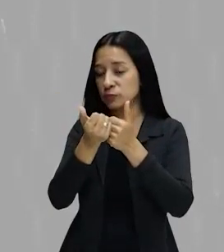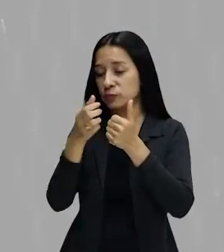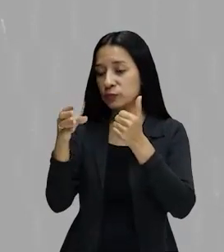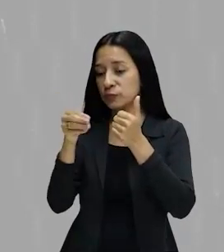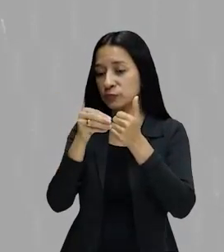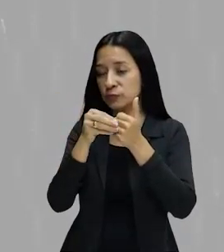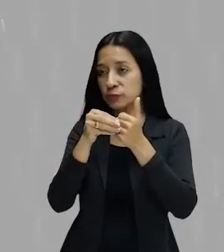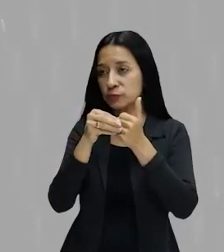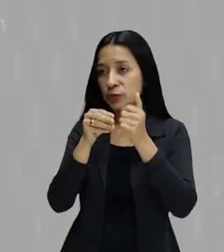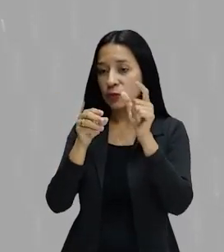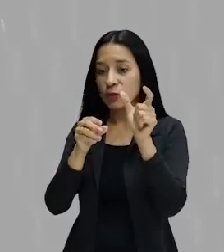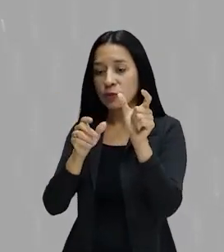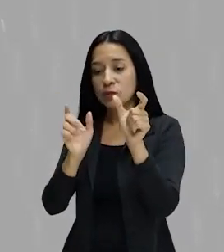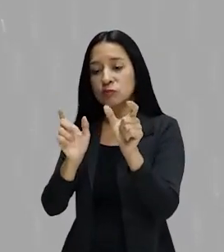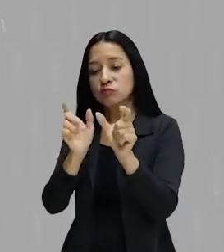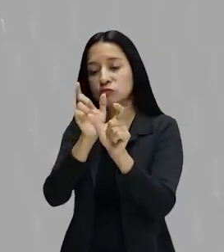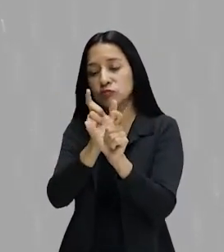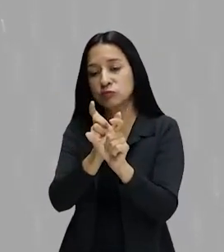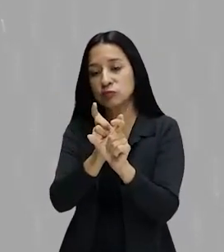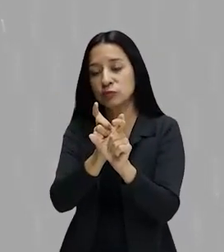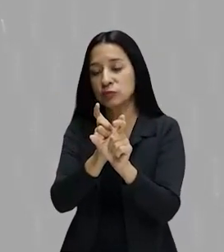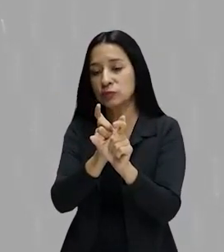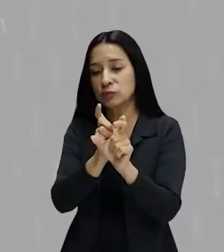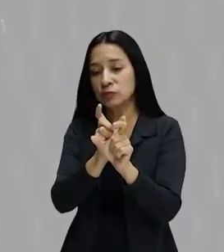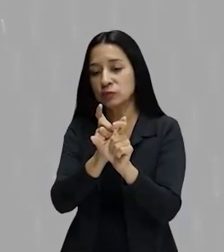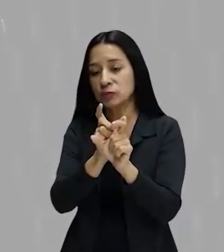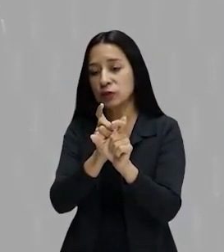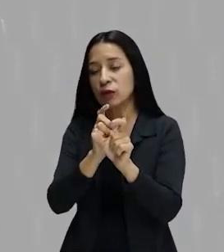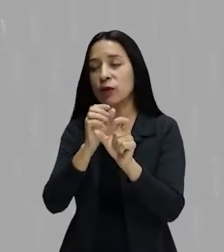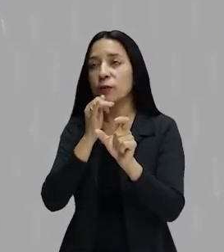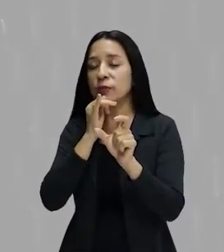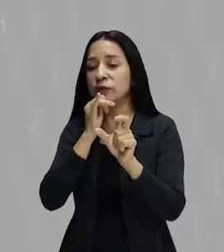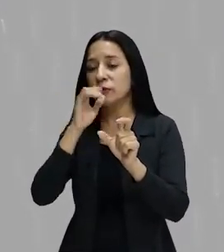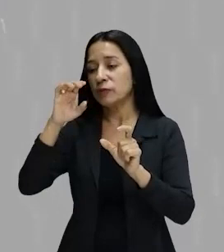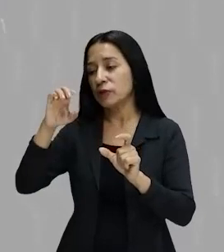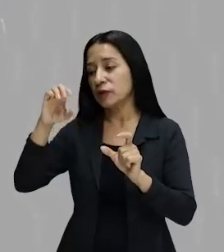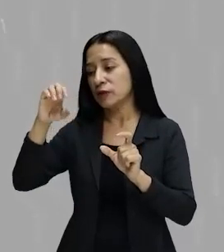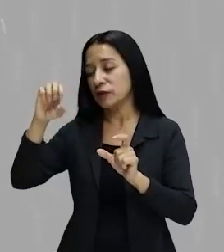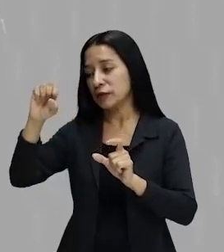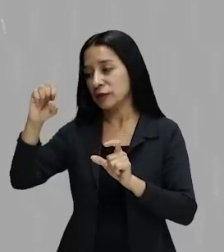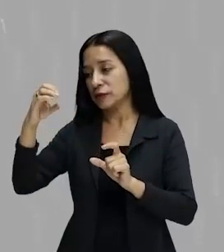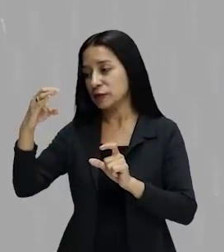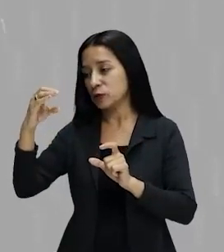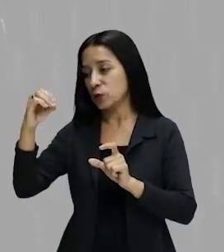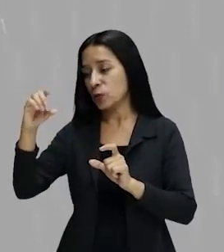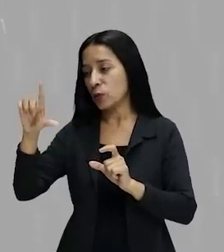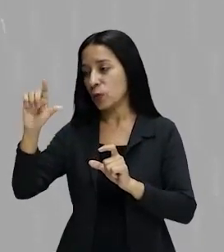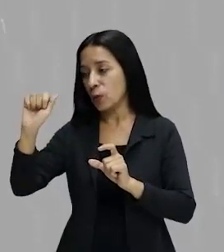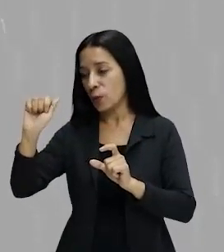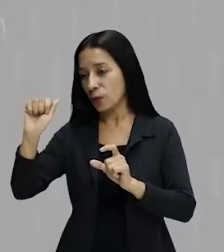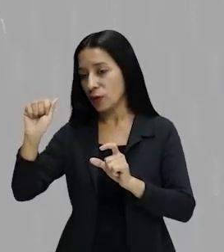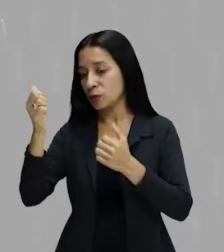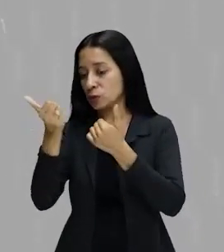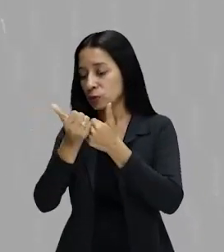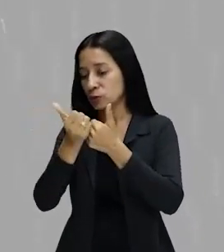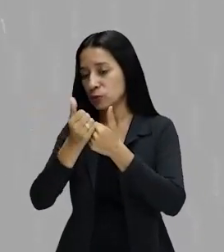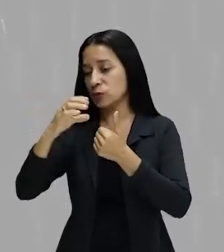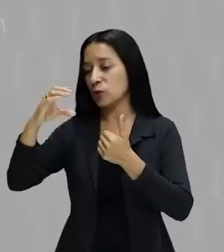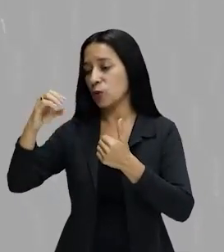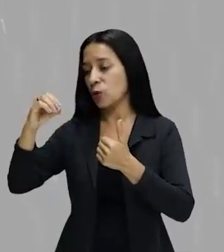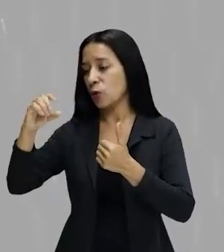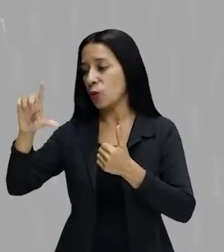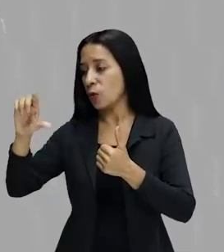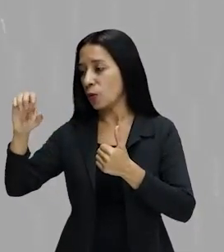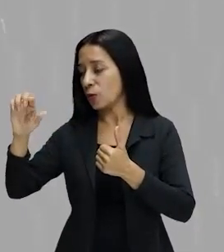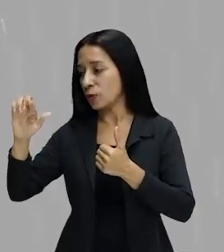passada, é escola, eu posso substituir por colégio. A escola, ao colégio. E aí, quando eu substituo